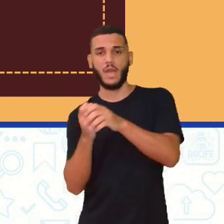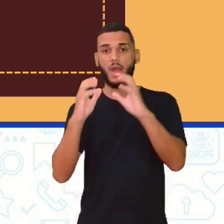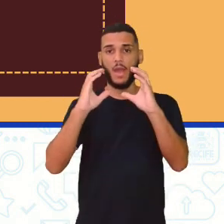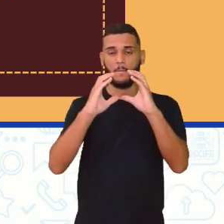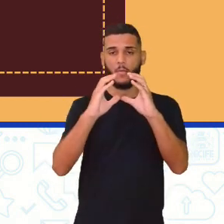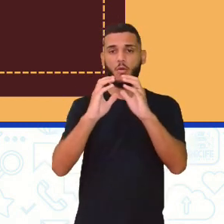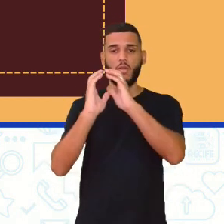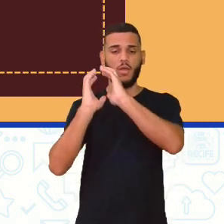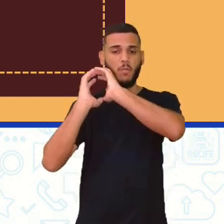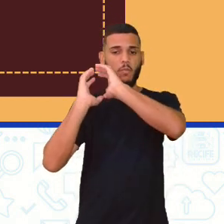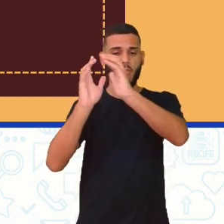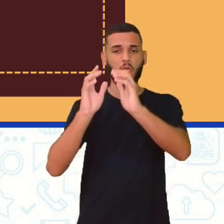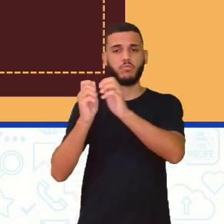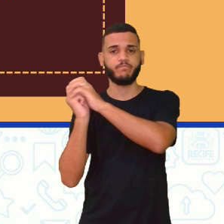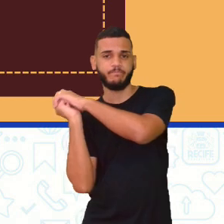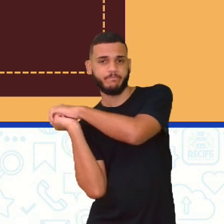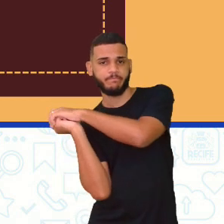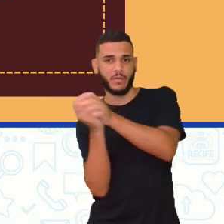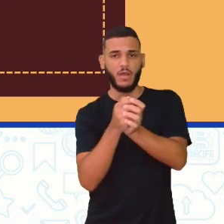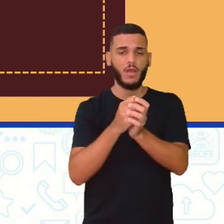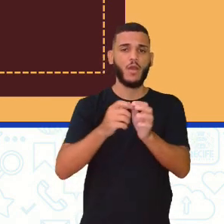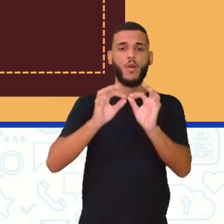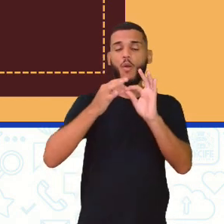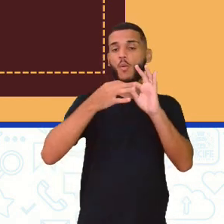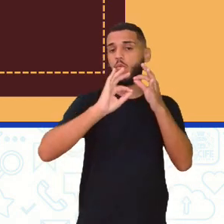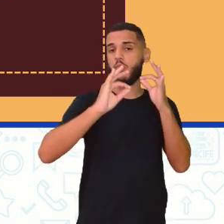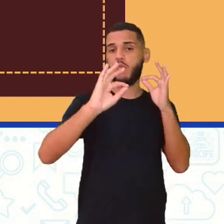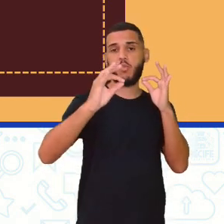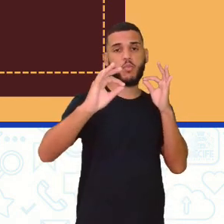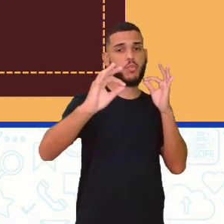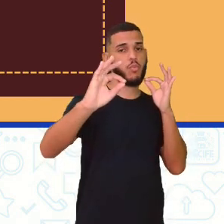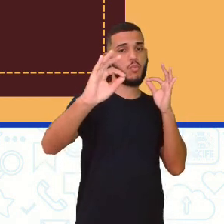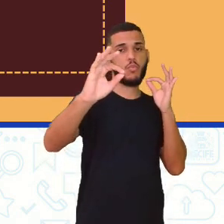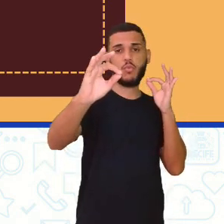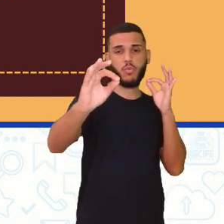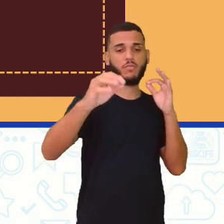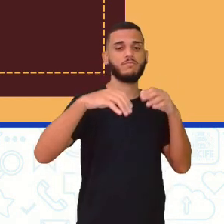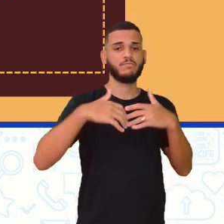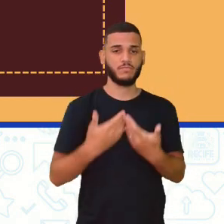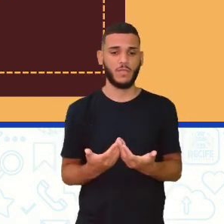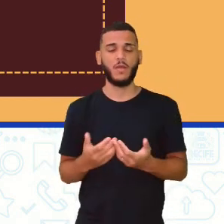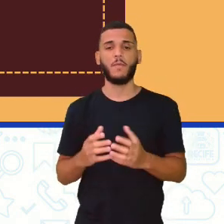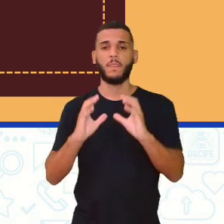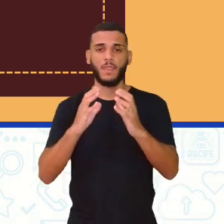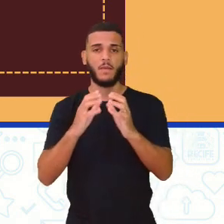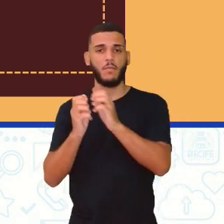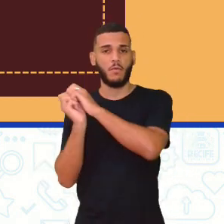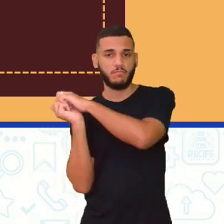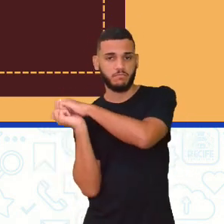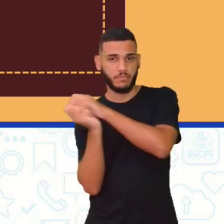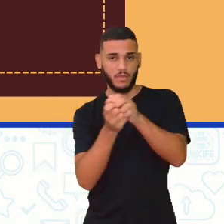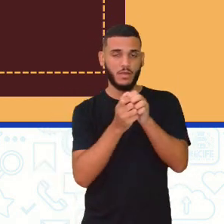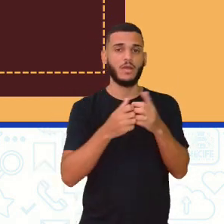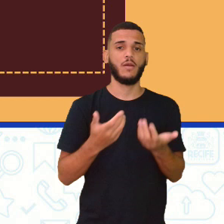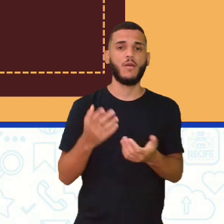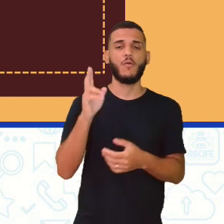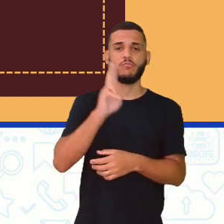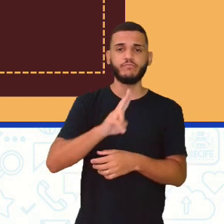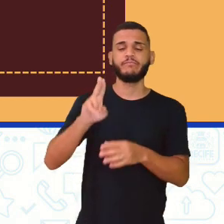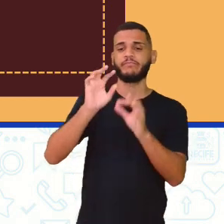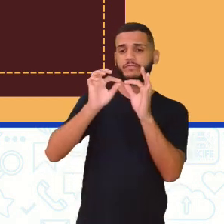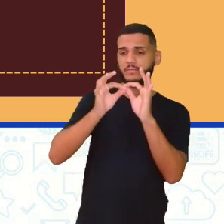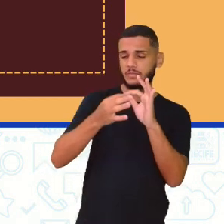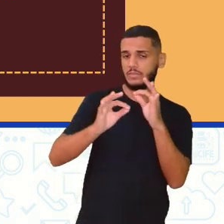lançada pelo adversário o mais longe possível. E aí, quando essa bola é rebatida, né? Nessa maior